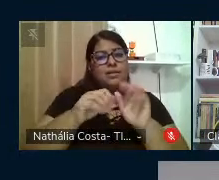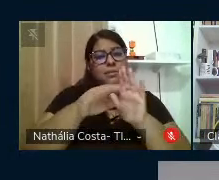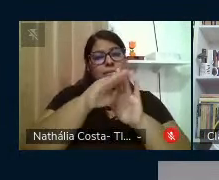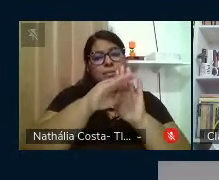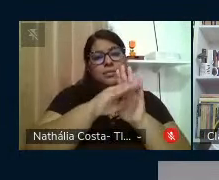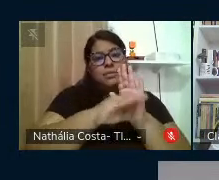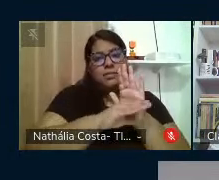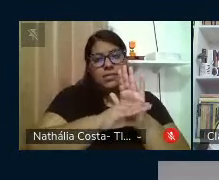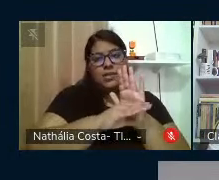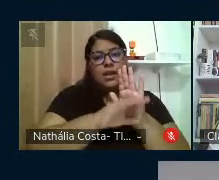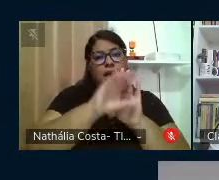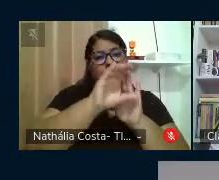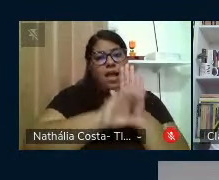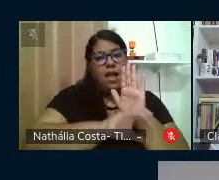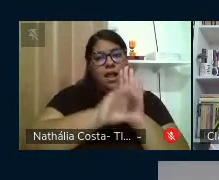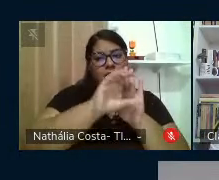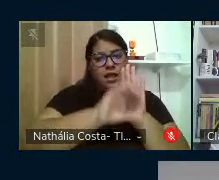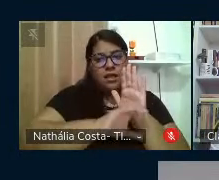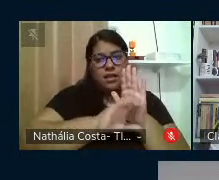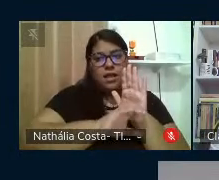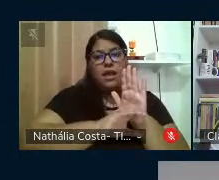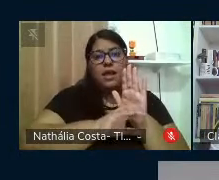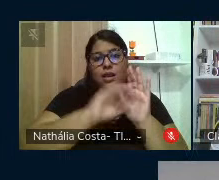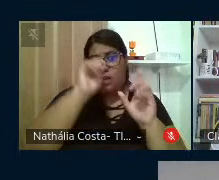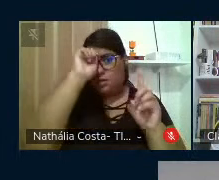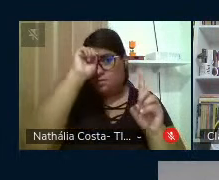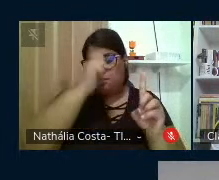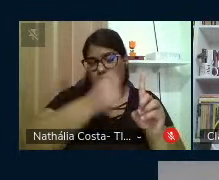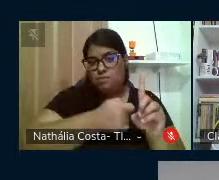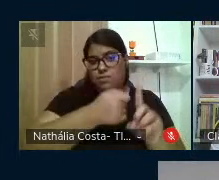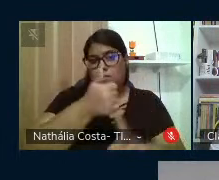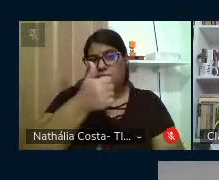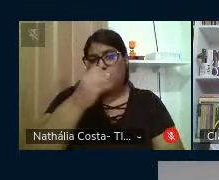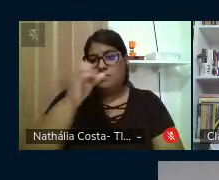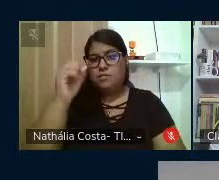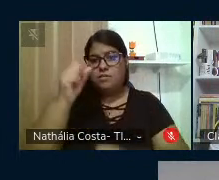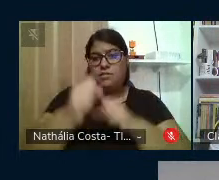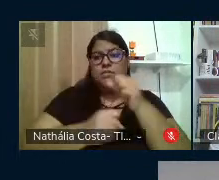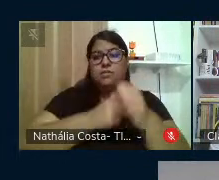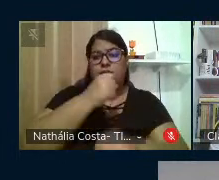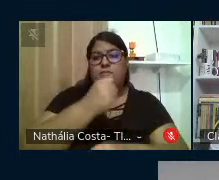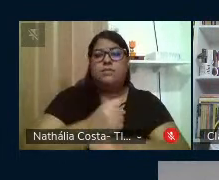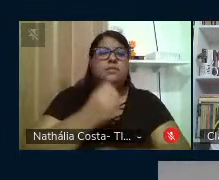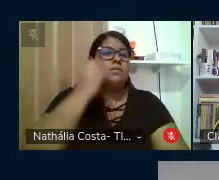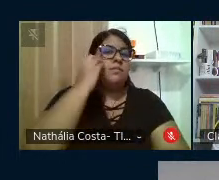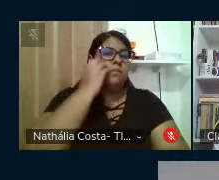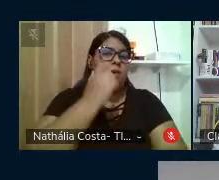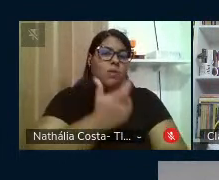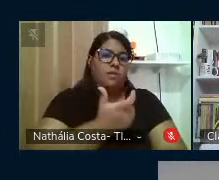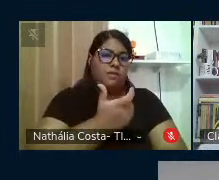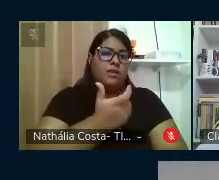calendário em homenagem aos 100 anos de Paulo Freire. e nesses diálogos